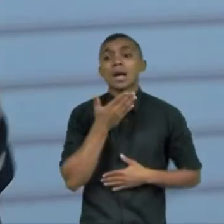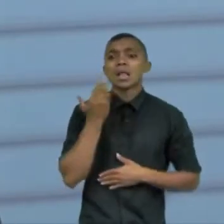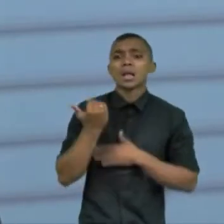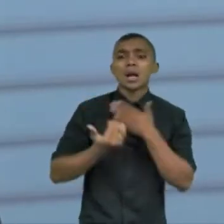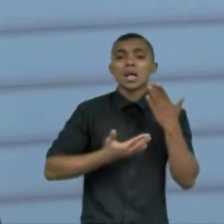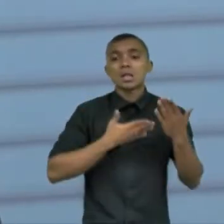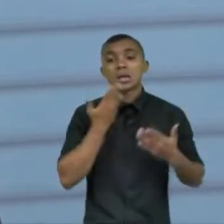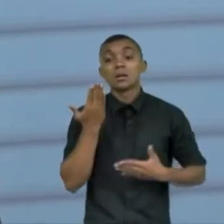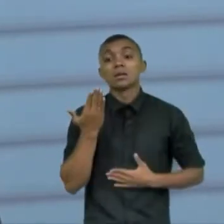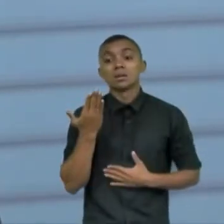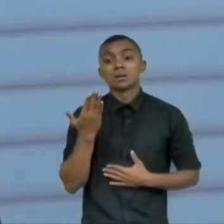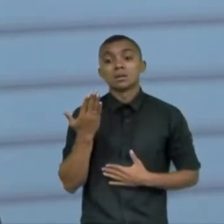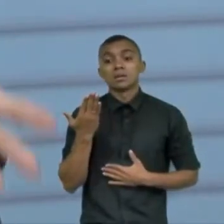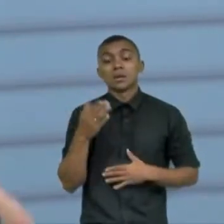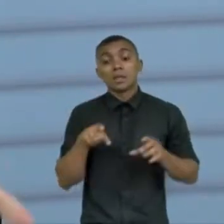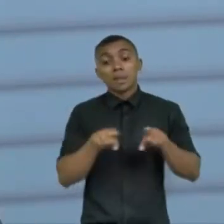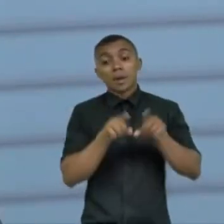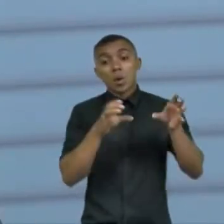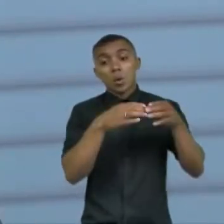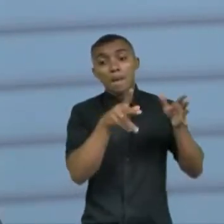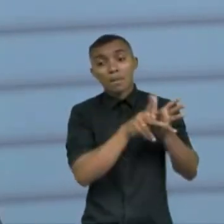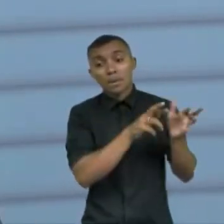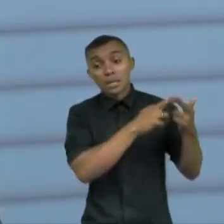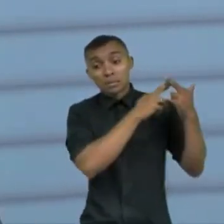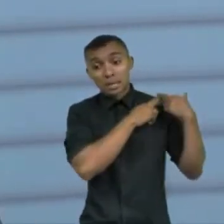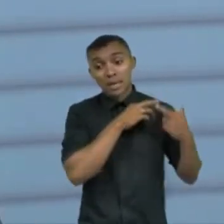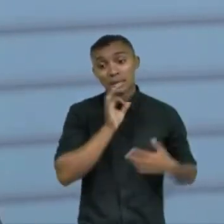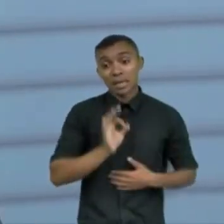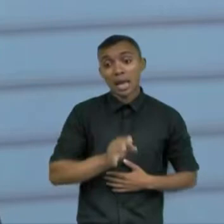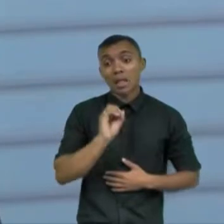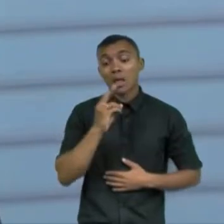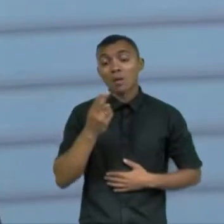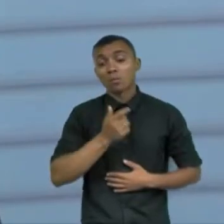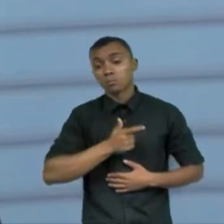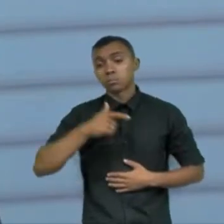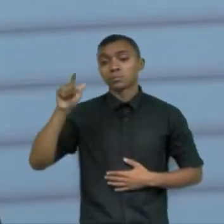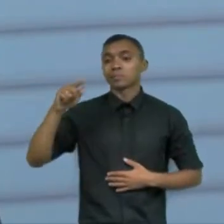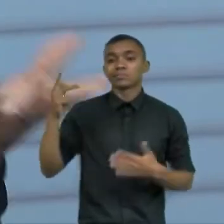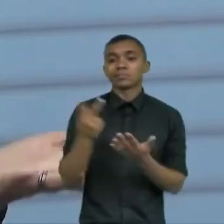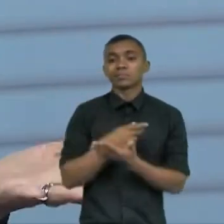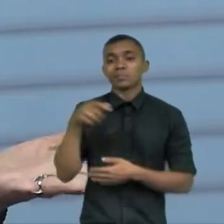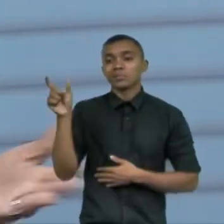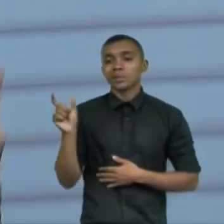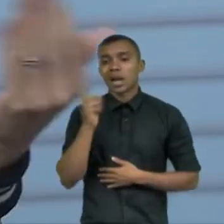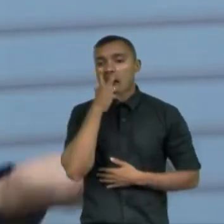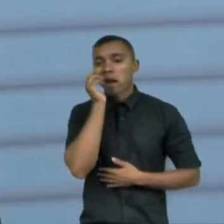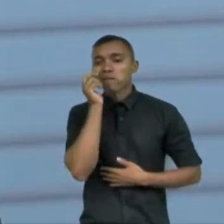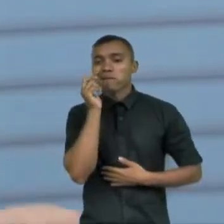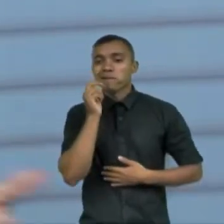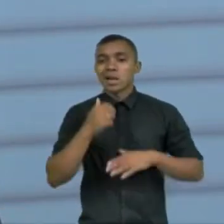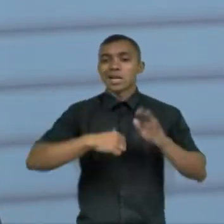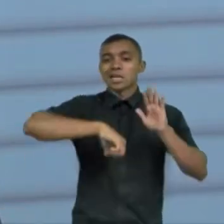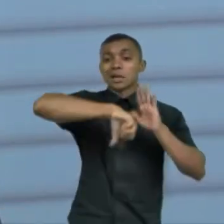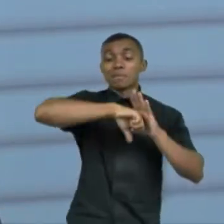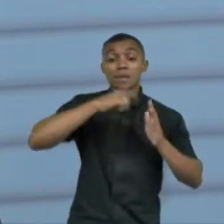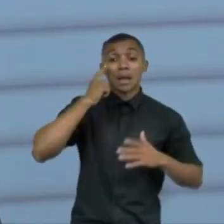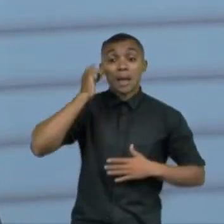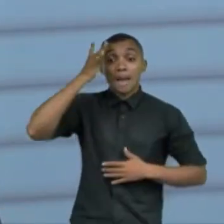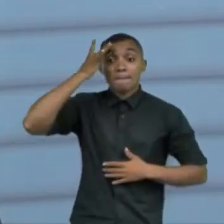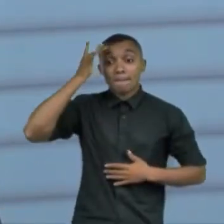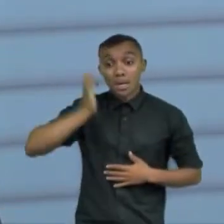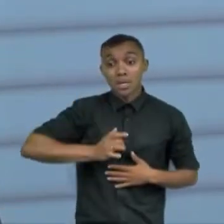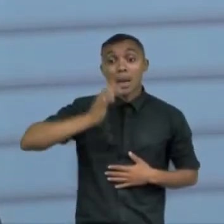não só aos órgãos competentes mas diretamente com quem acaba violando alguma lei amanhã nós temos inclusive uma